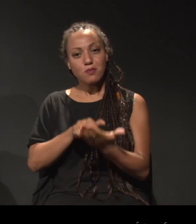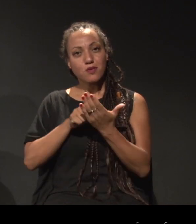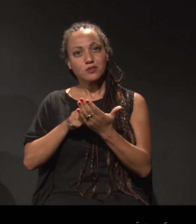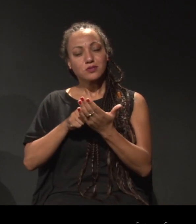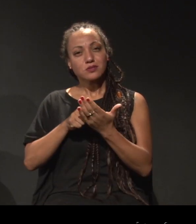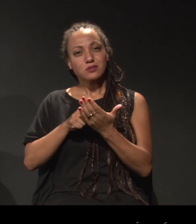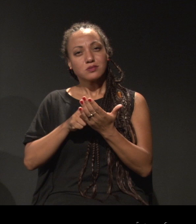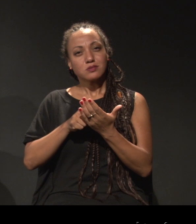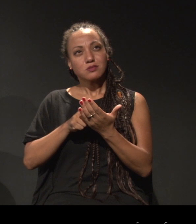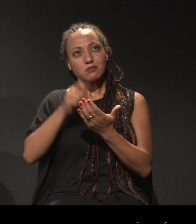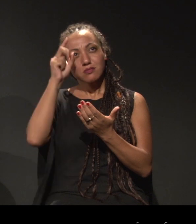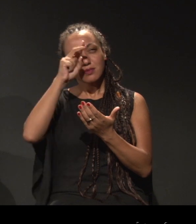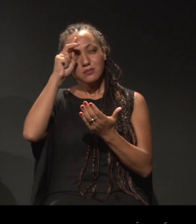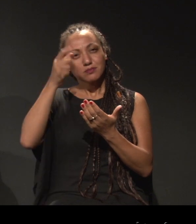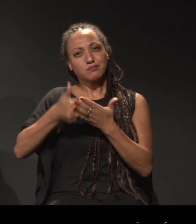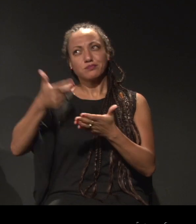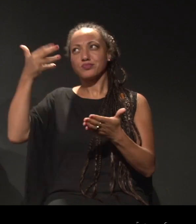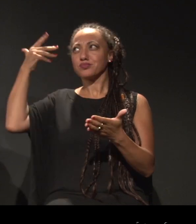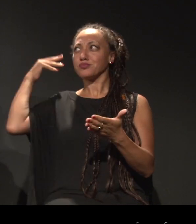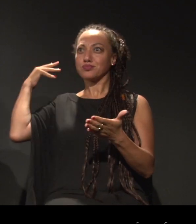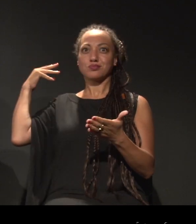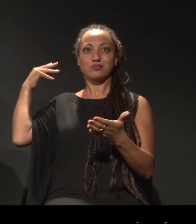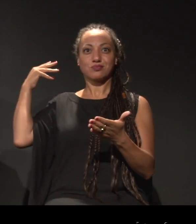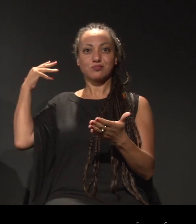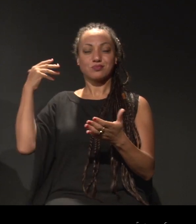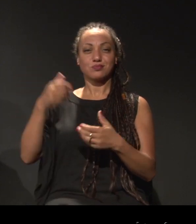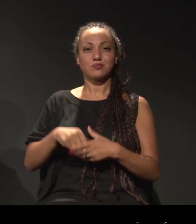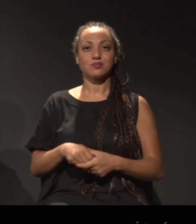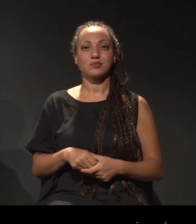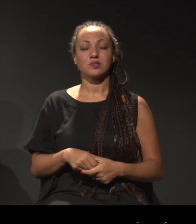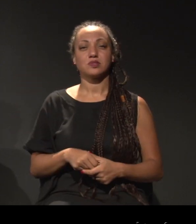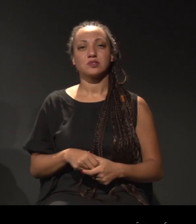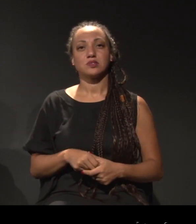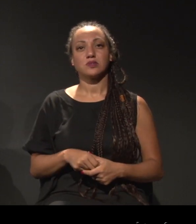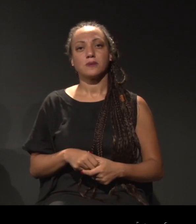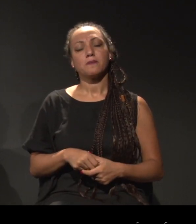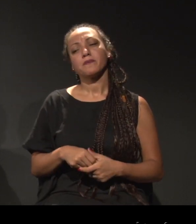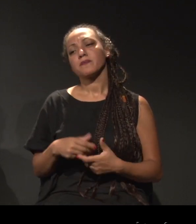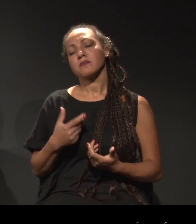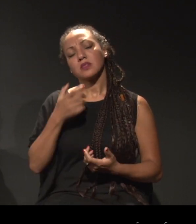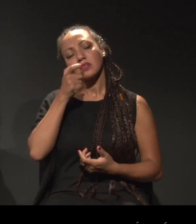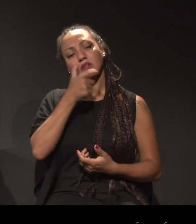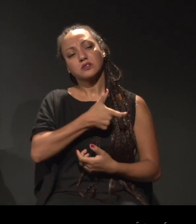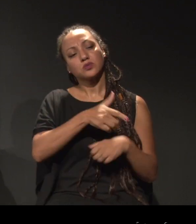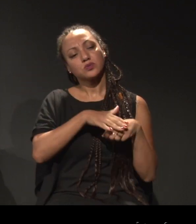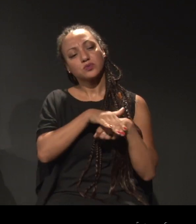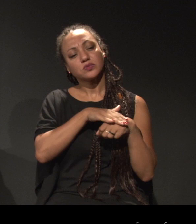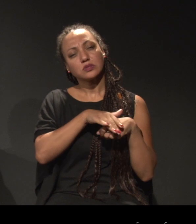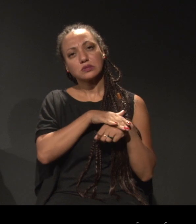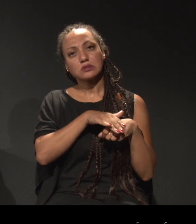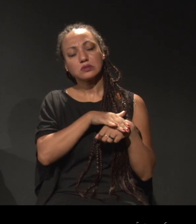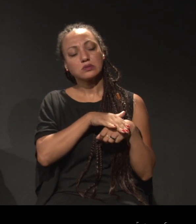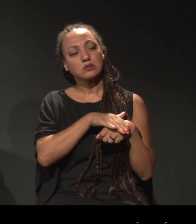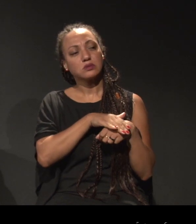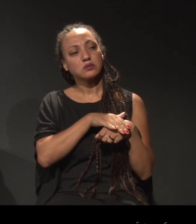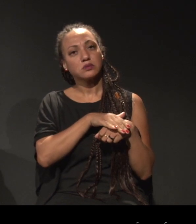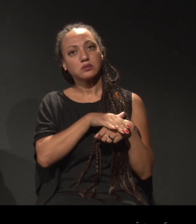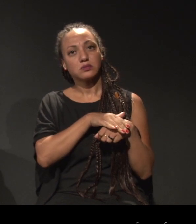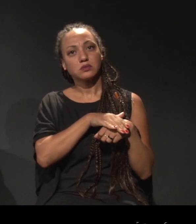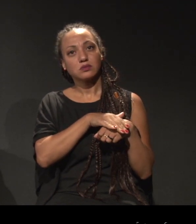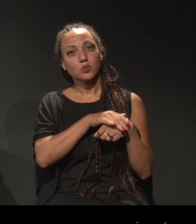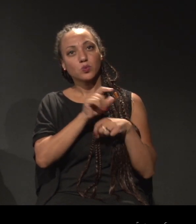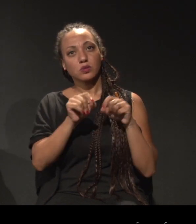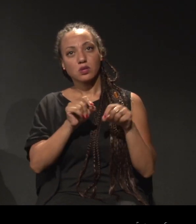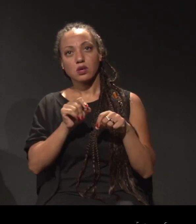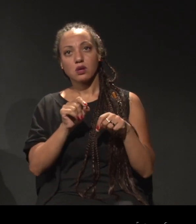fala. E é interessante, porque eu estava conversando recentemente, e lembrando que nós,